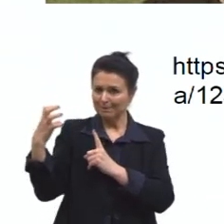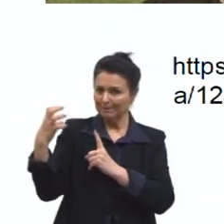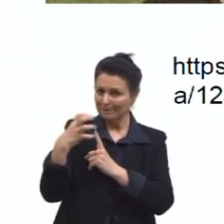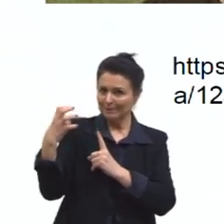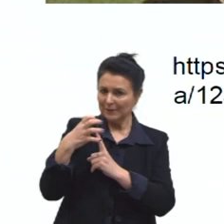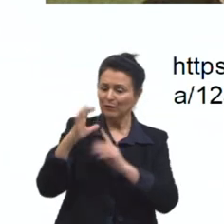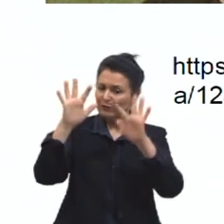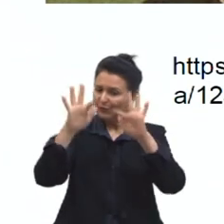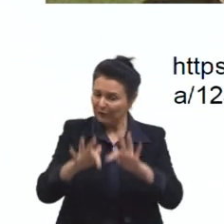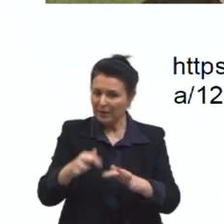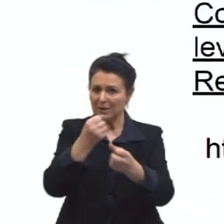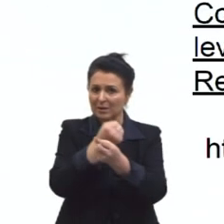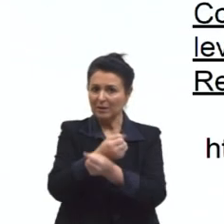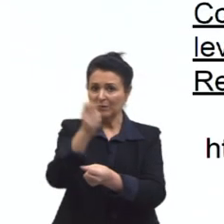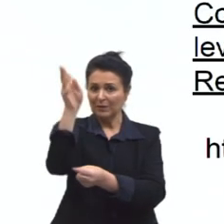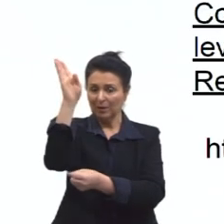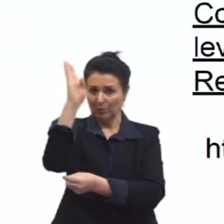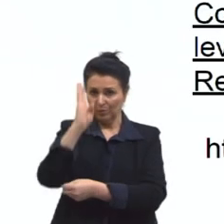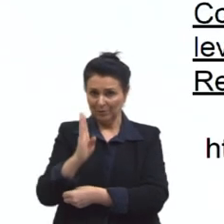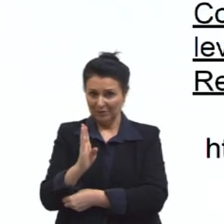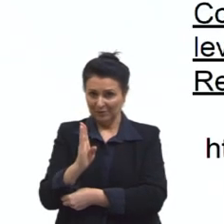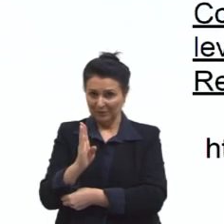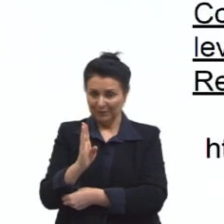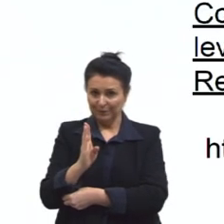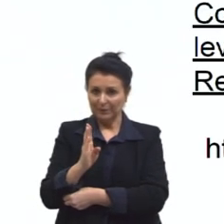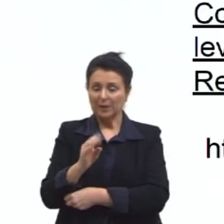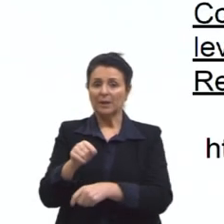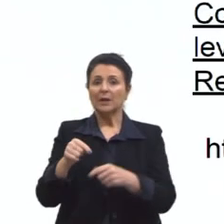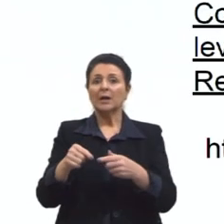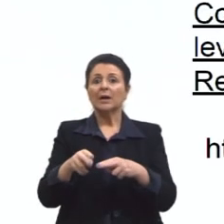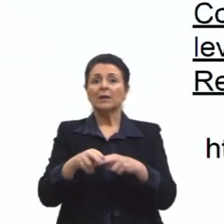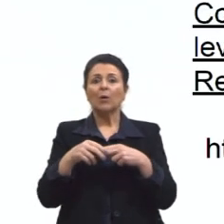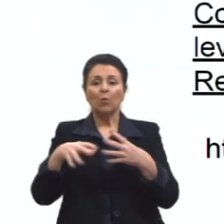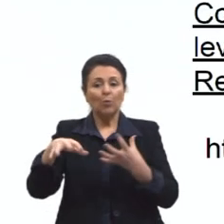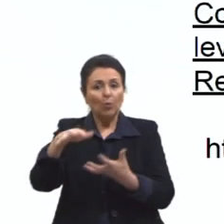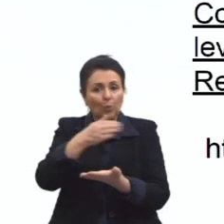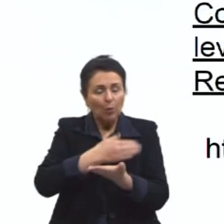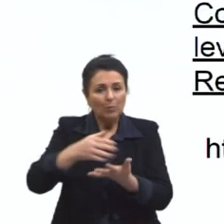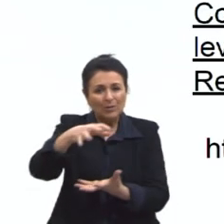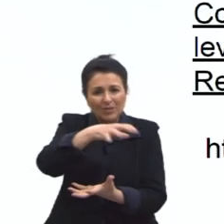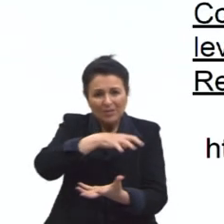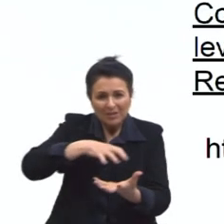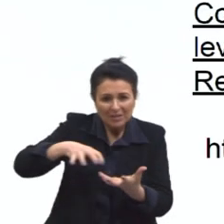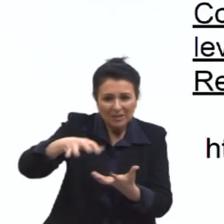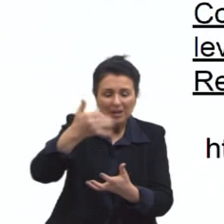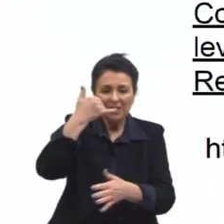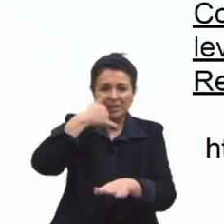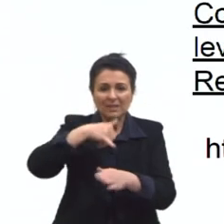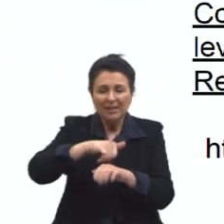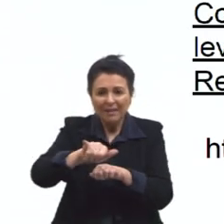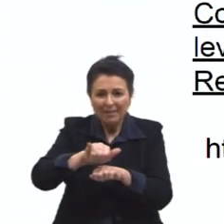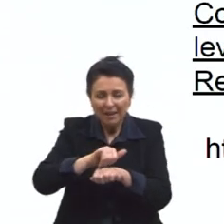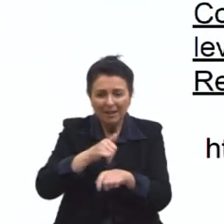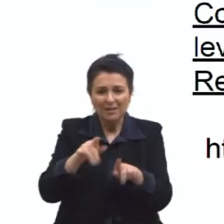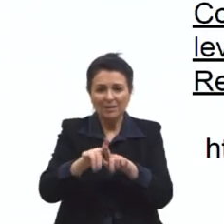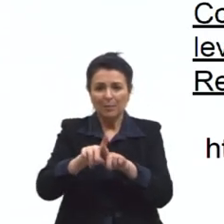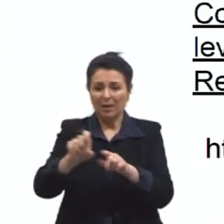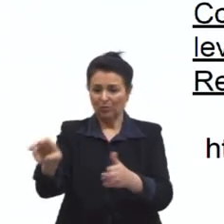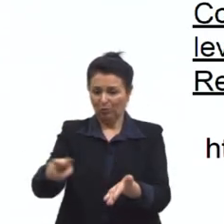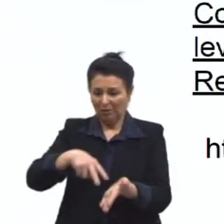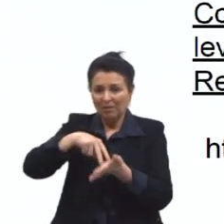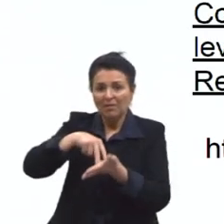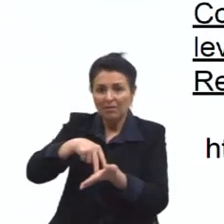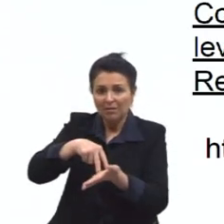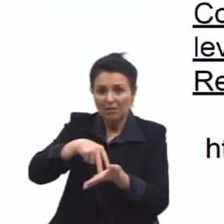escravidão no país. E isso nos leva às revoltas e às estratégias de resistência. Essas pessoas,